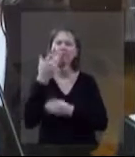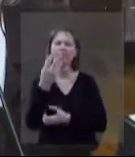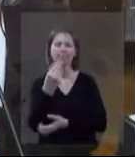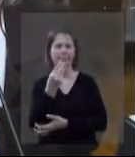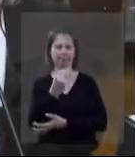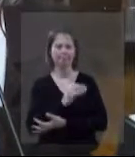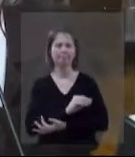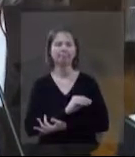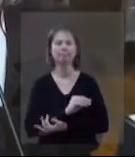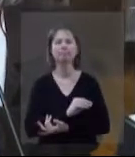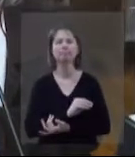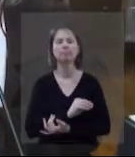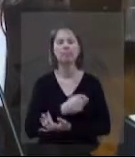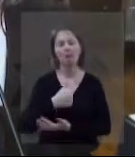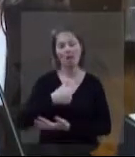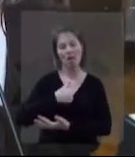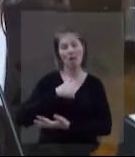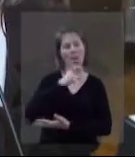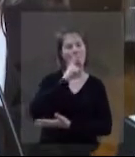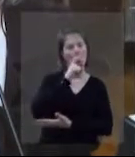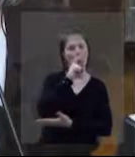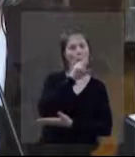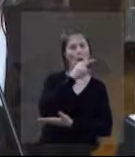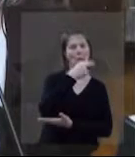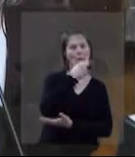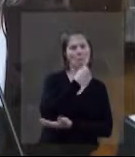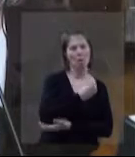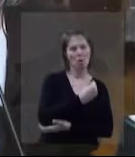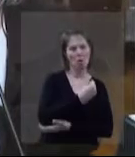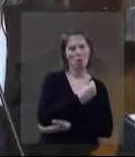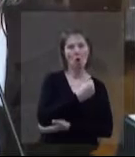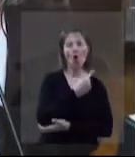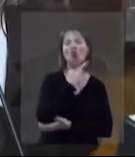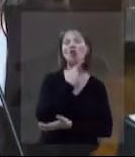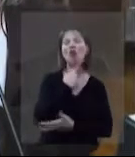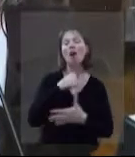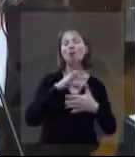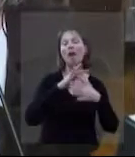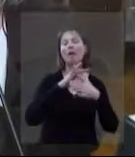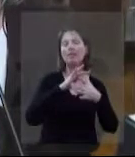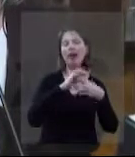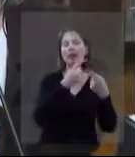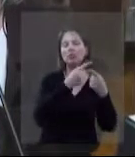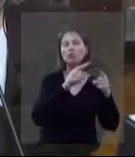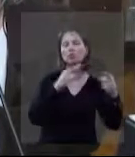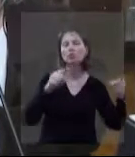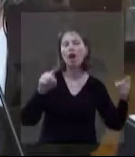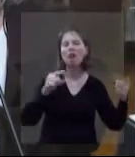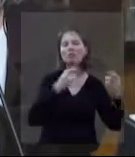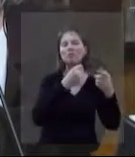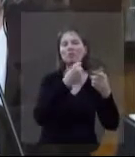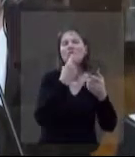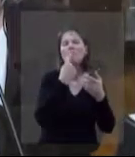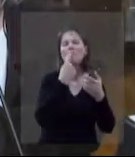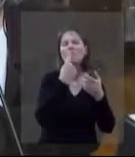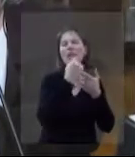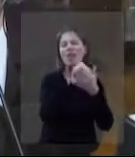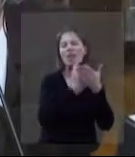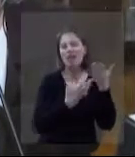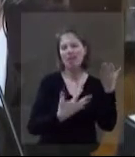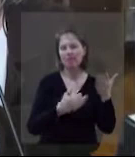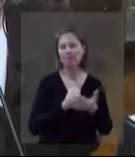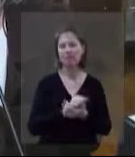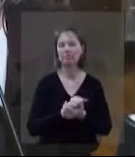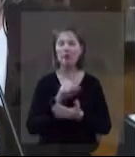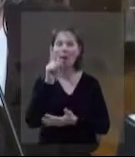fala muito. E aí, lá em casa, eu, meu pai e meu irmão, sempre no churrasco gostamos de carne mal passada. E a minha mãe, bem